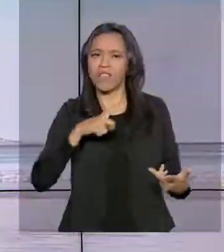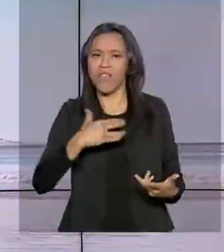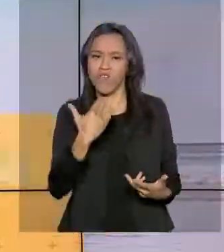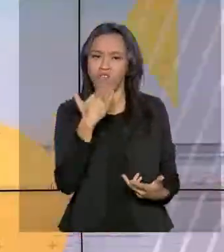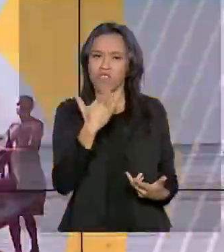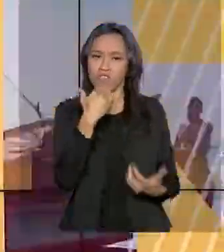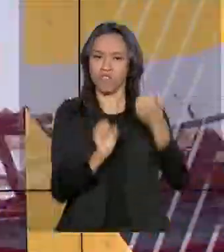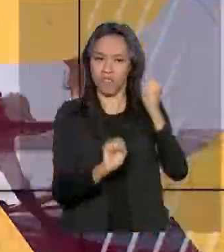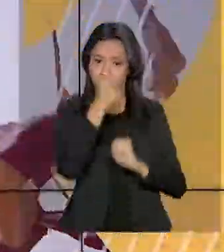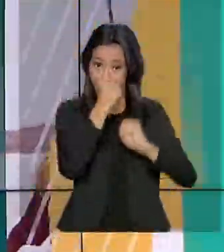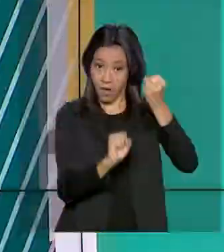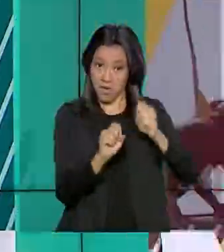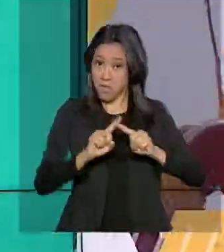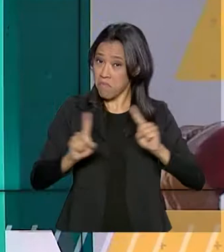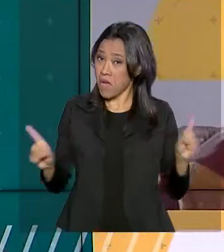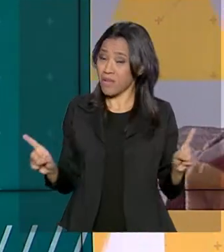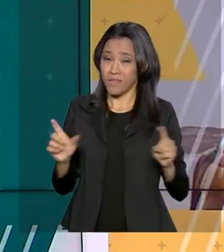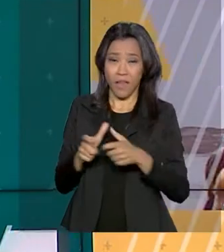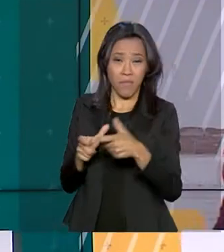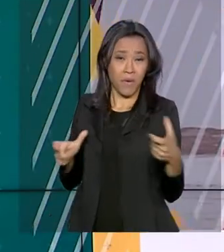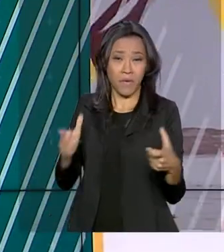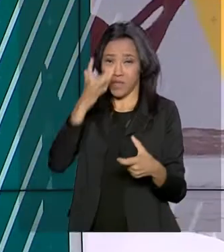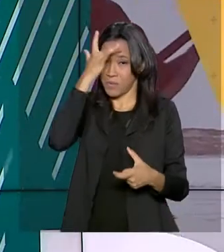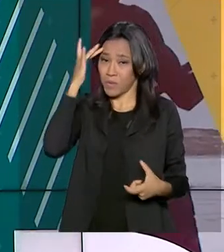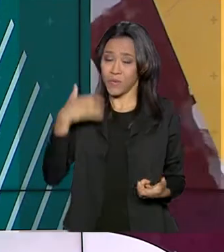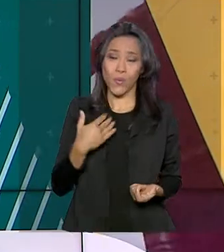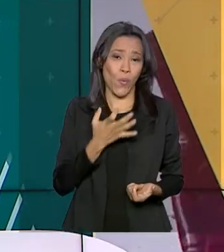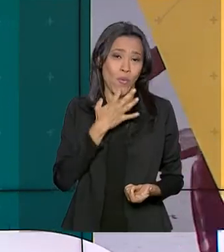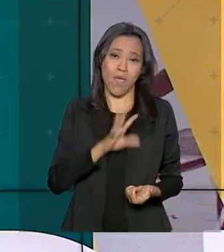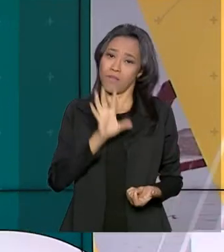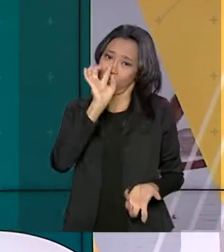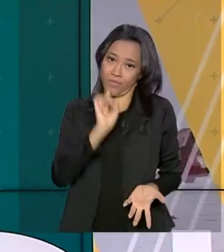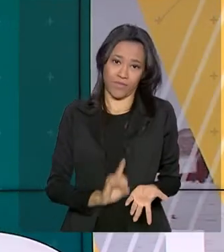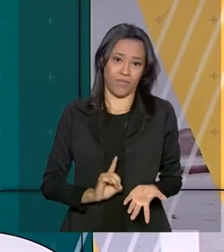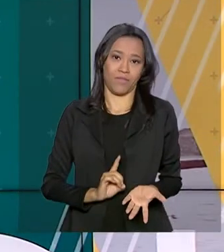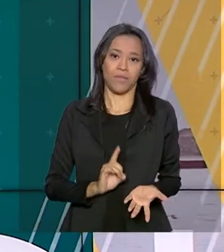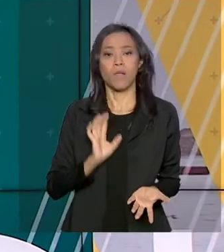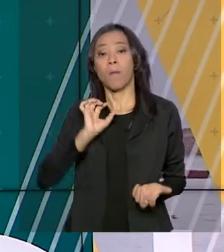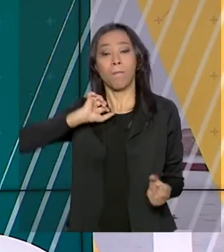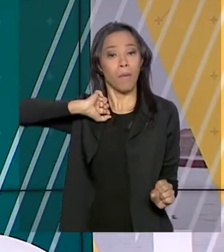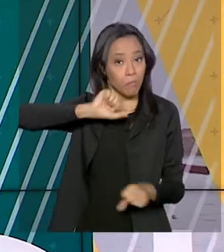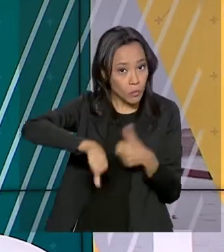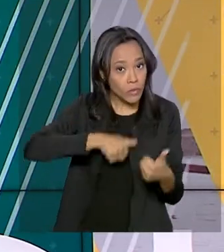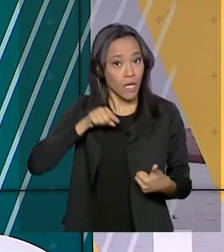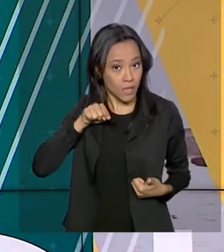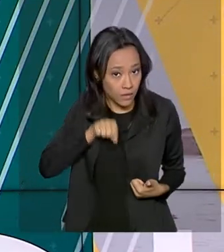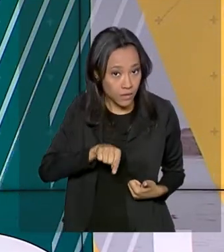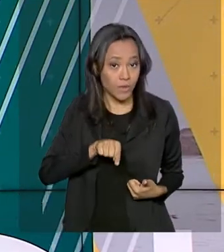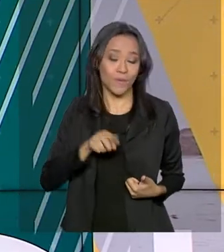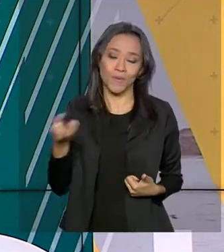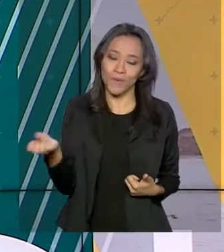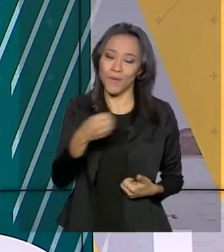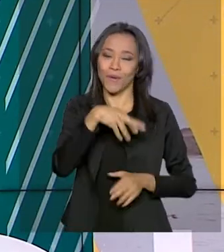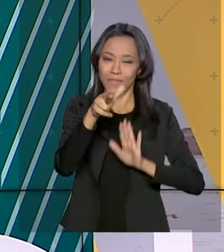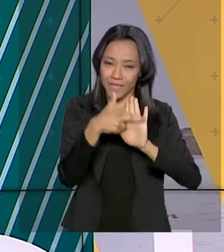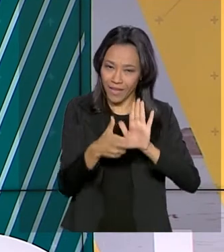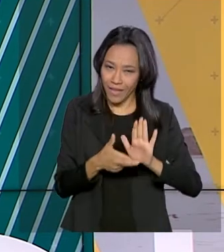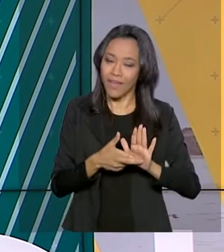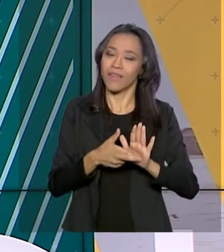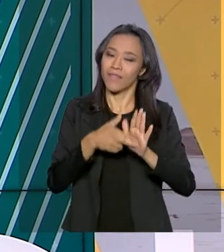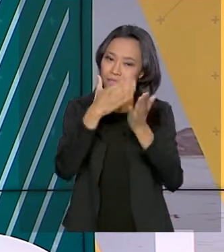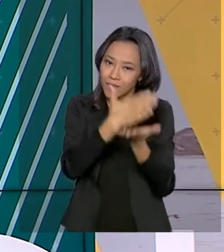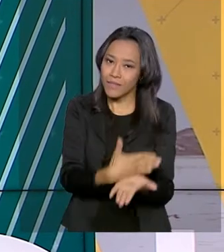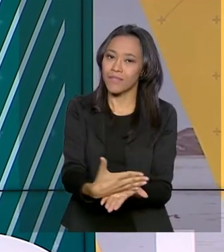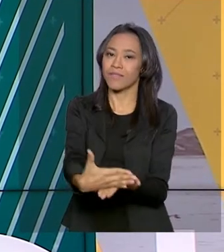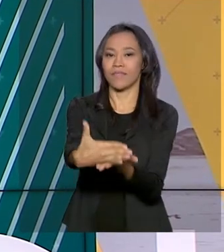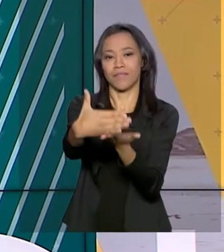fábrica. Mas nem todo consumidor conhece esse direito. Para mudar essa realidade, novas regras entraram em